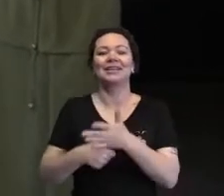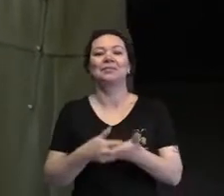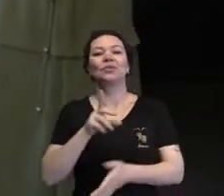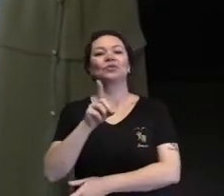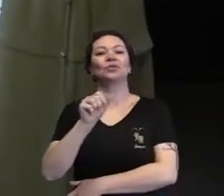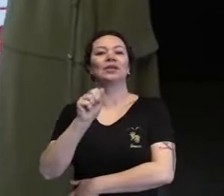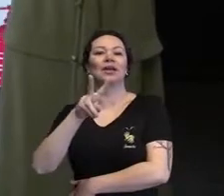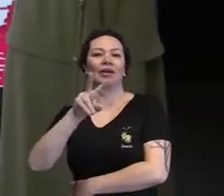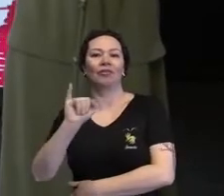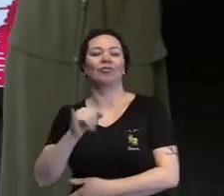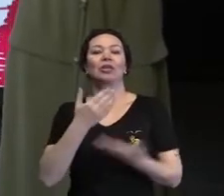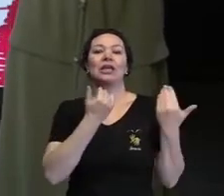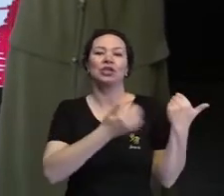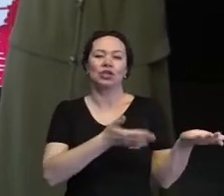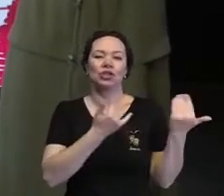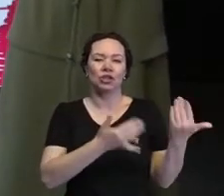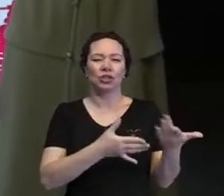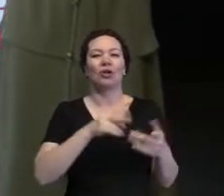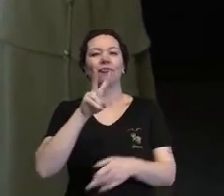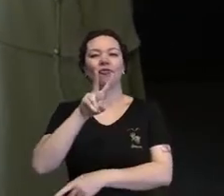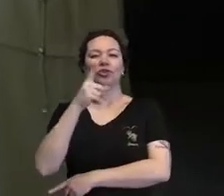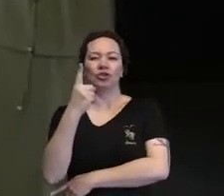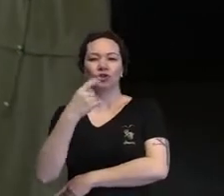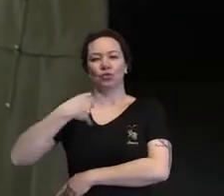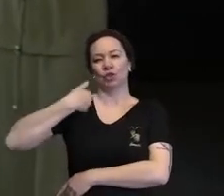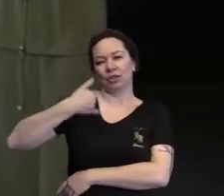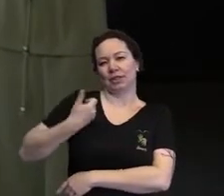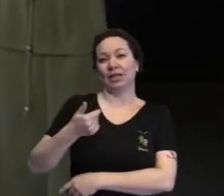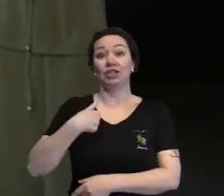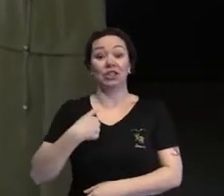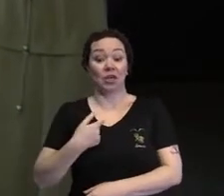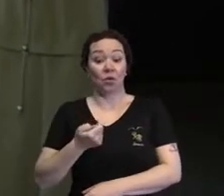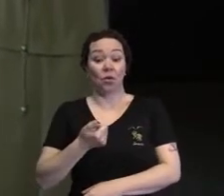Davi, ali, com os seus 21 anos e eu beirando os meus 27,